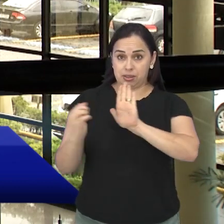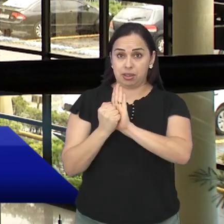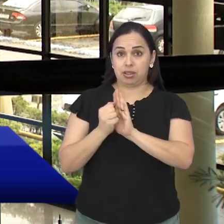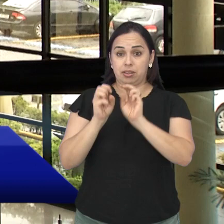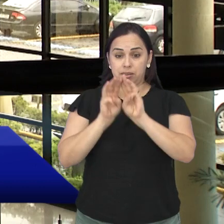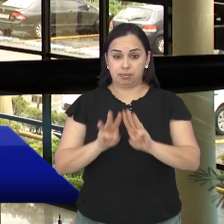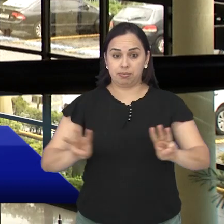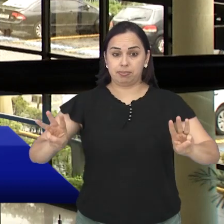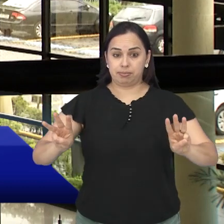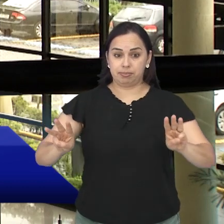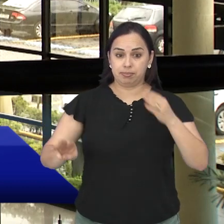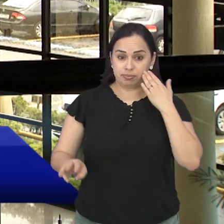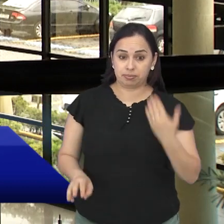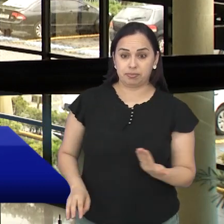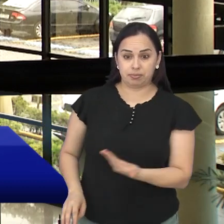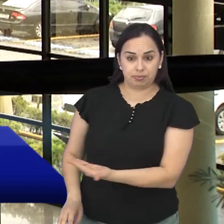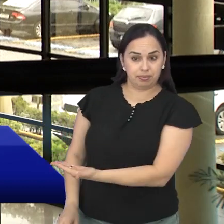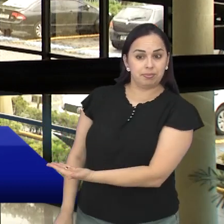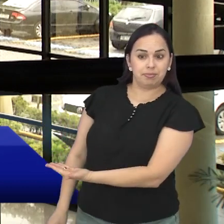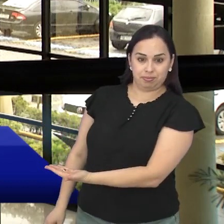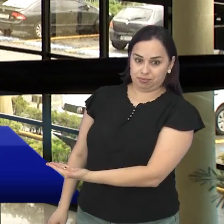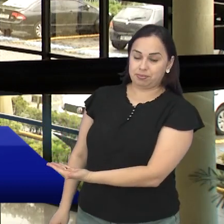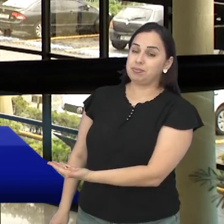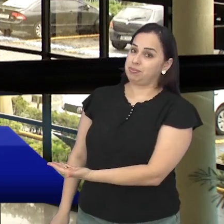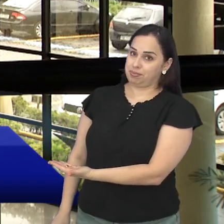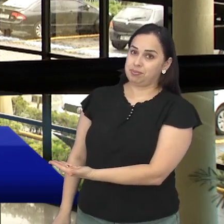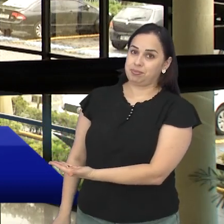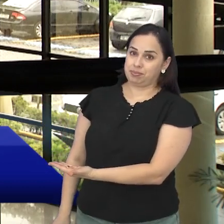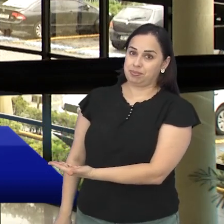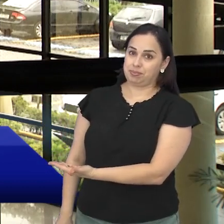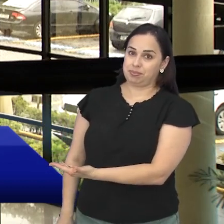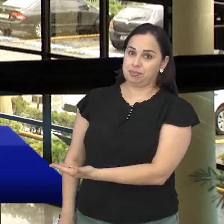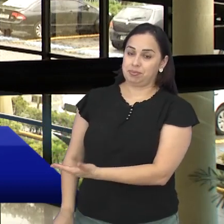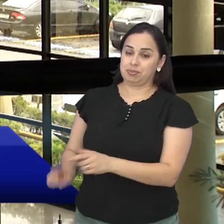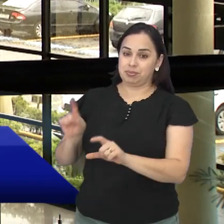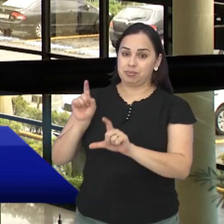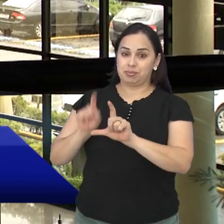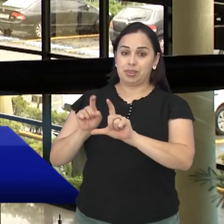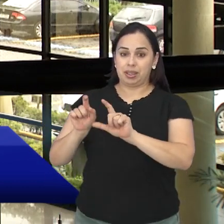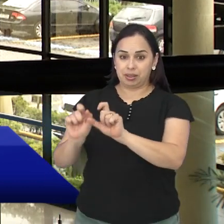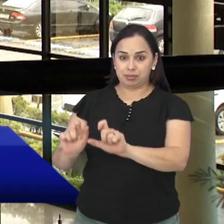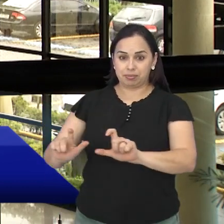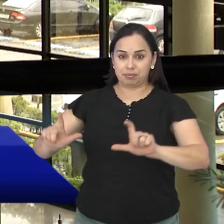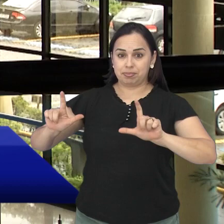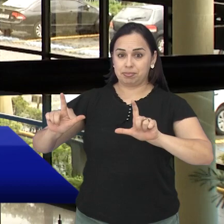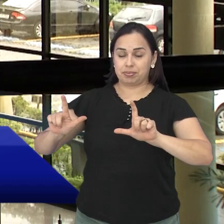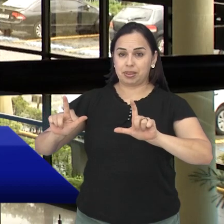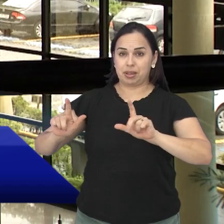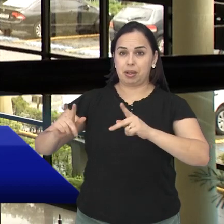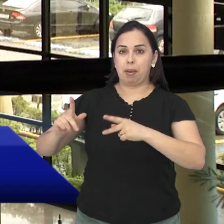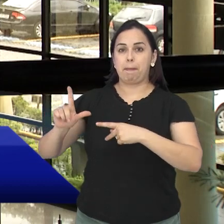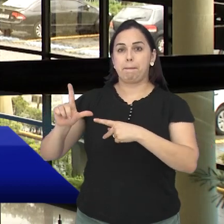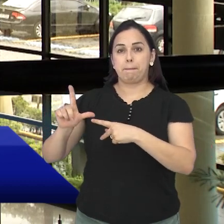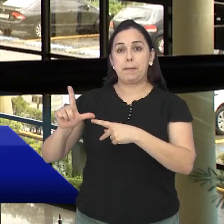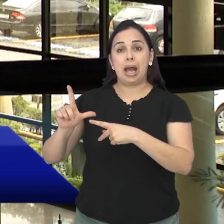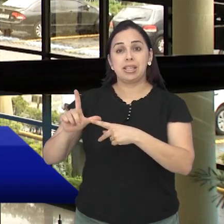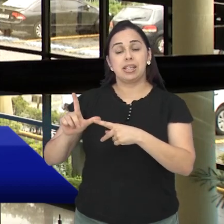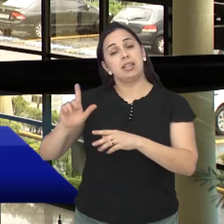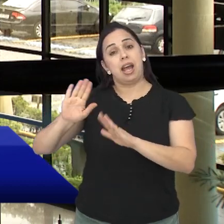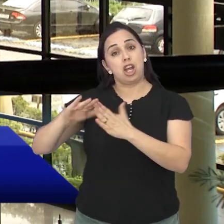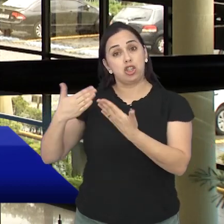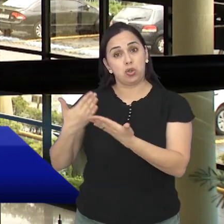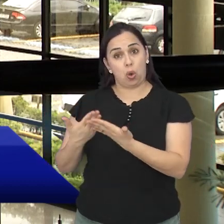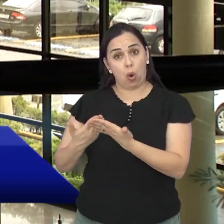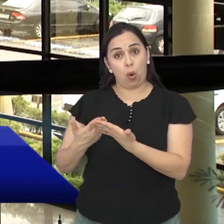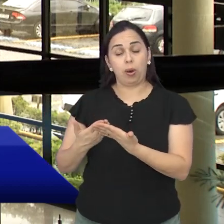site da EMTU, que aparece aí no seu vídeo, e clicar na opção passe escolar. Lembrando também